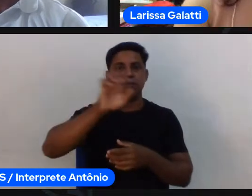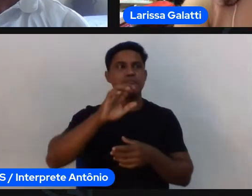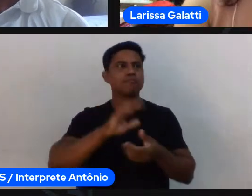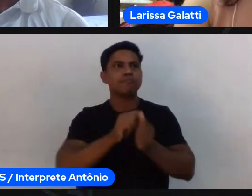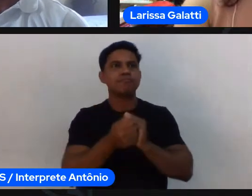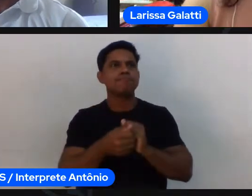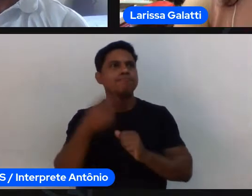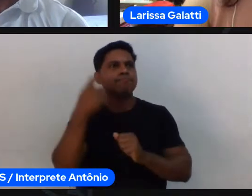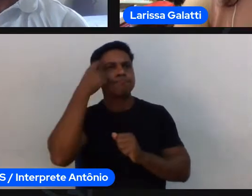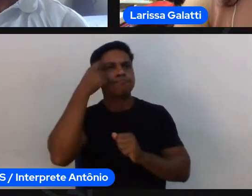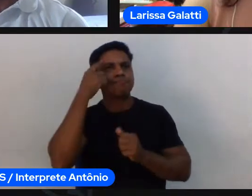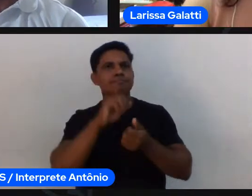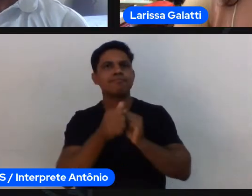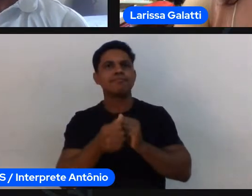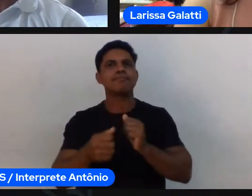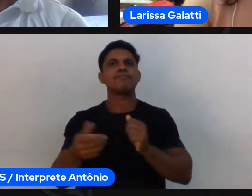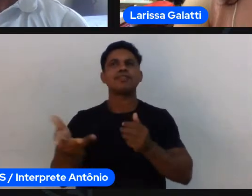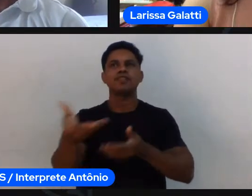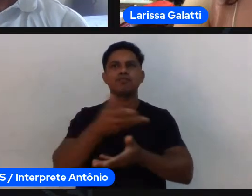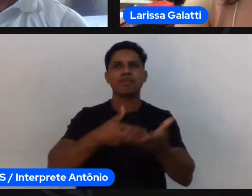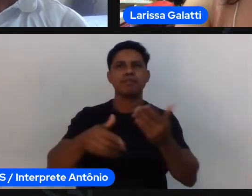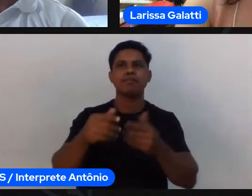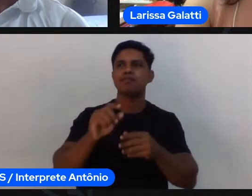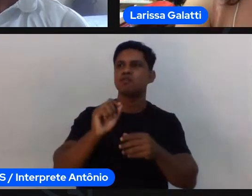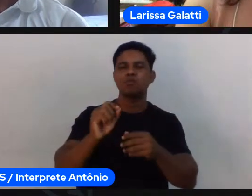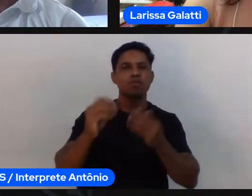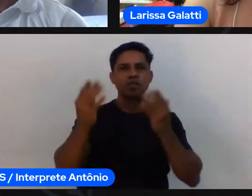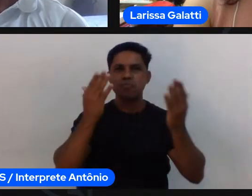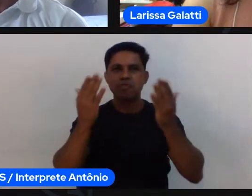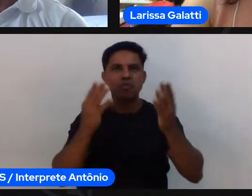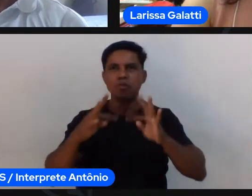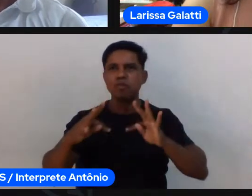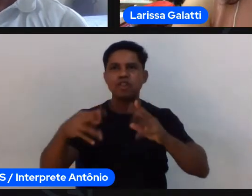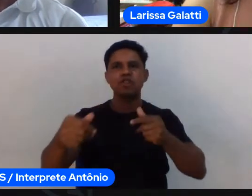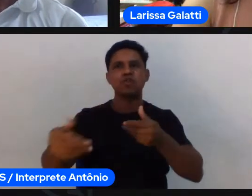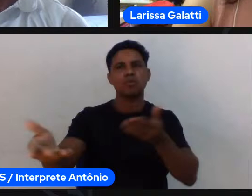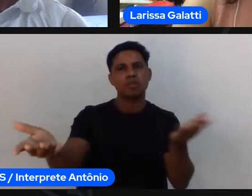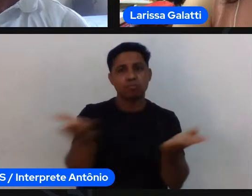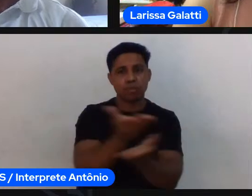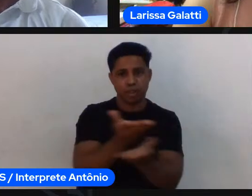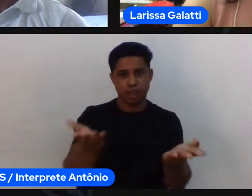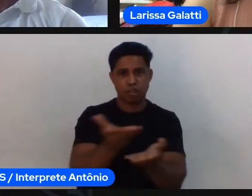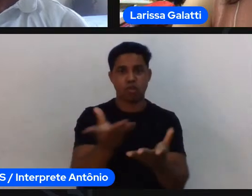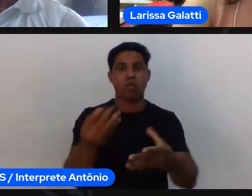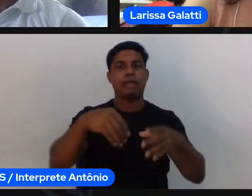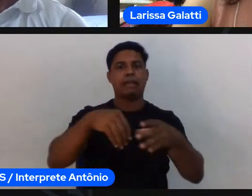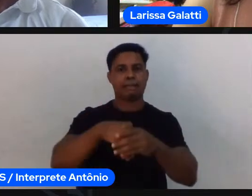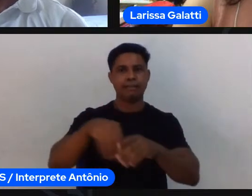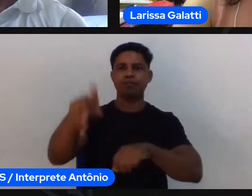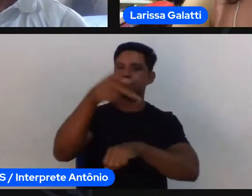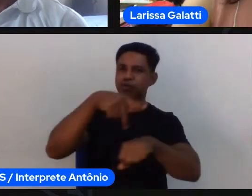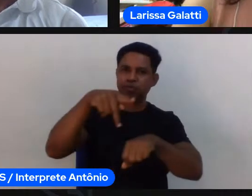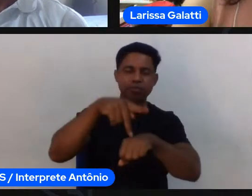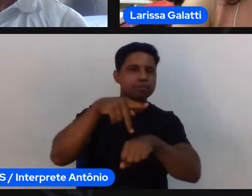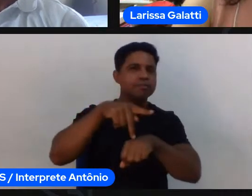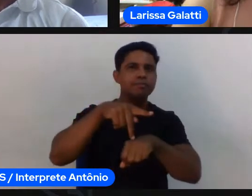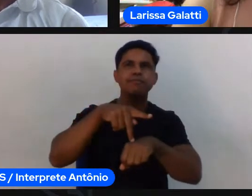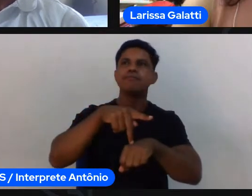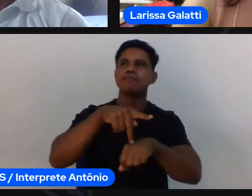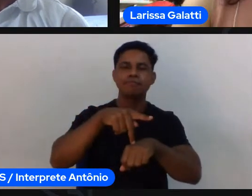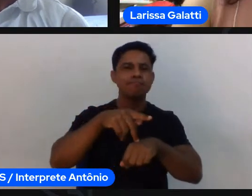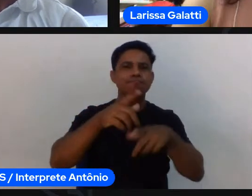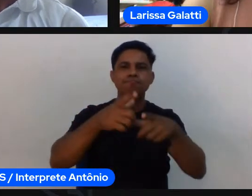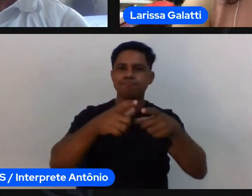se faz muito mais na escola né então a gente ter essa troca dentro de um país tão tão amplo diverso como o nosso isso é